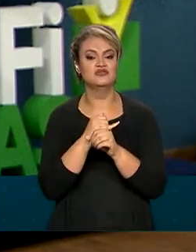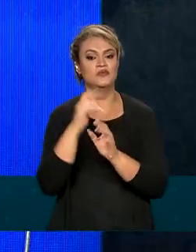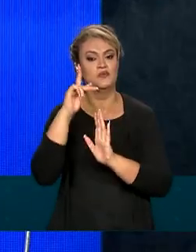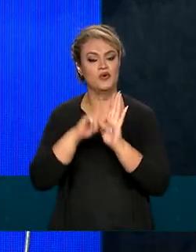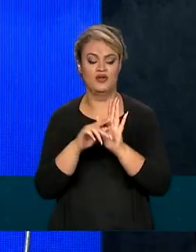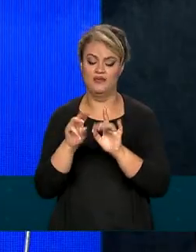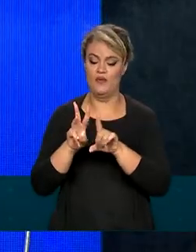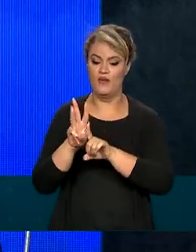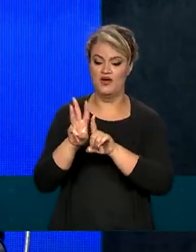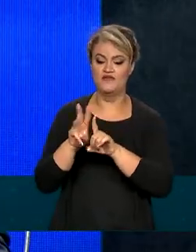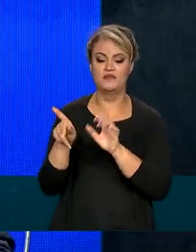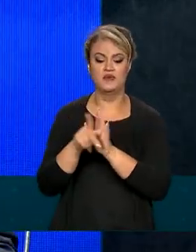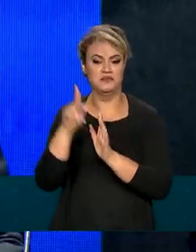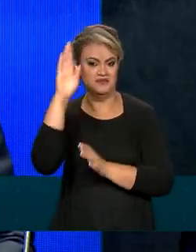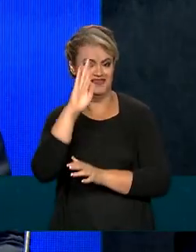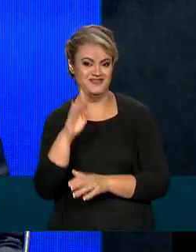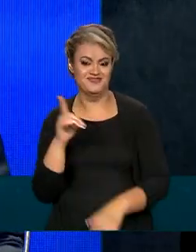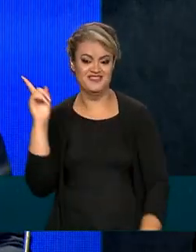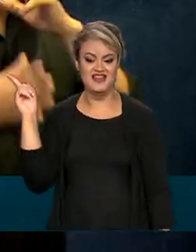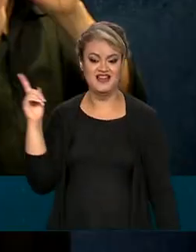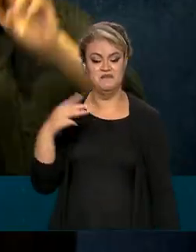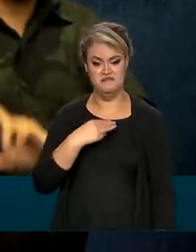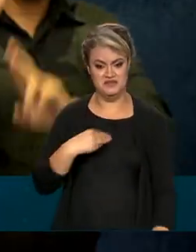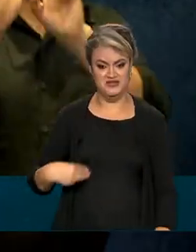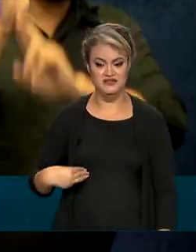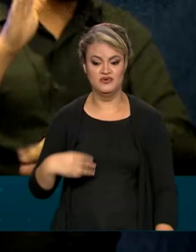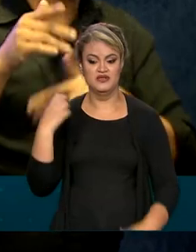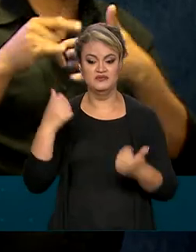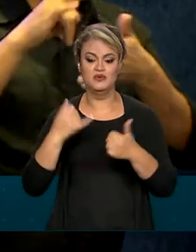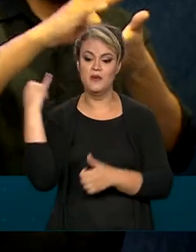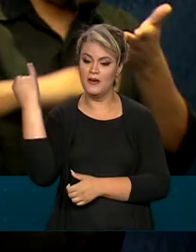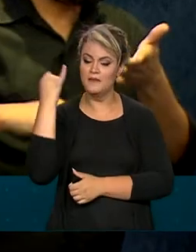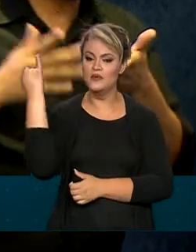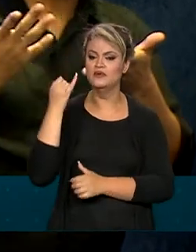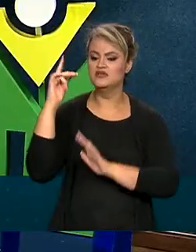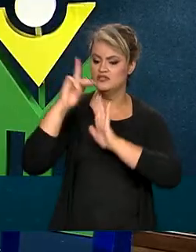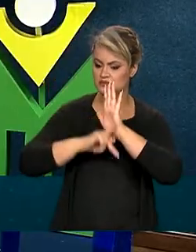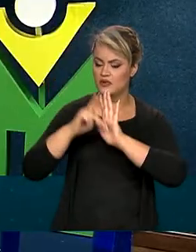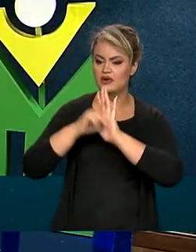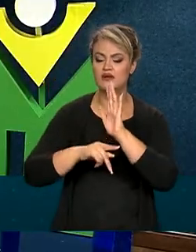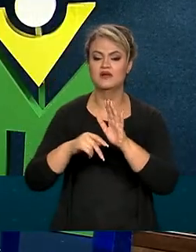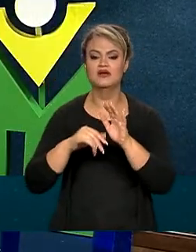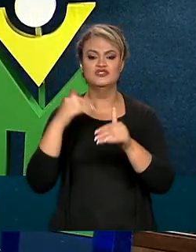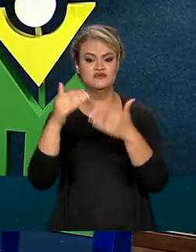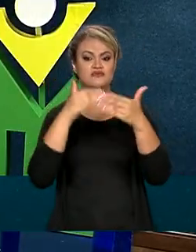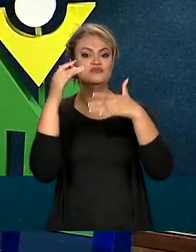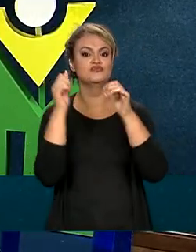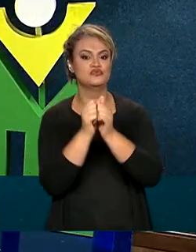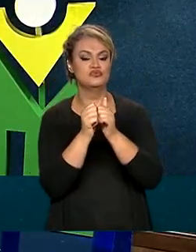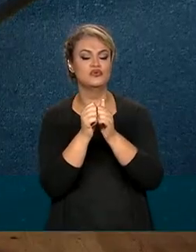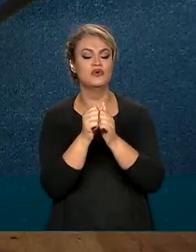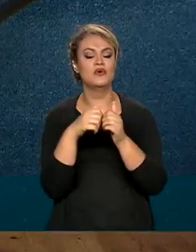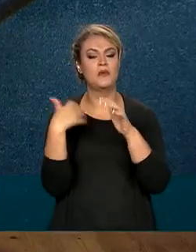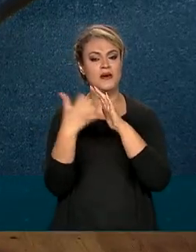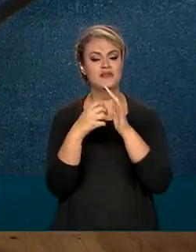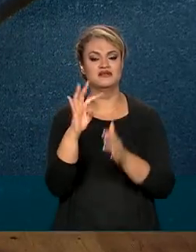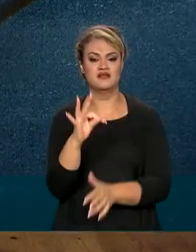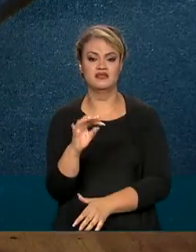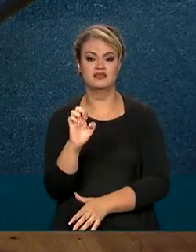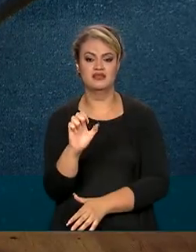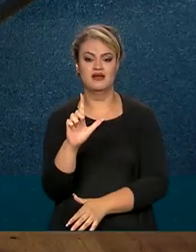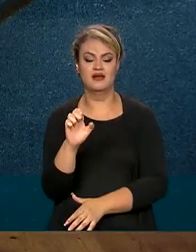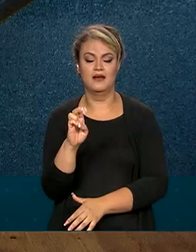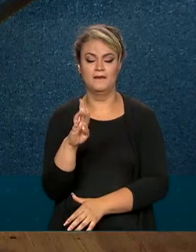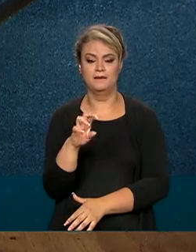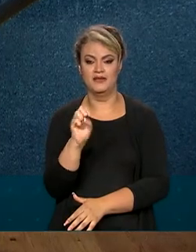Brasil. O ministro das Comunicações destacou a importância desse programa desenvolvido junto à Telebrás para promover